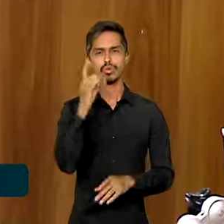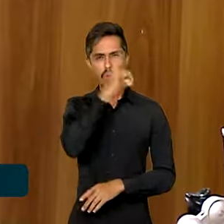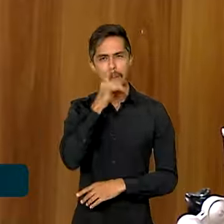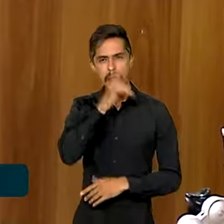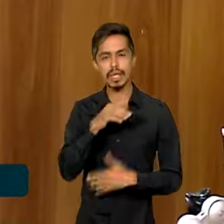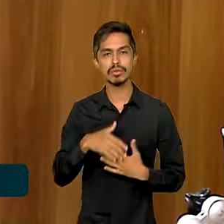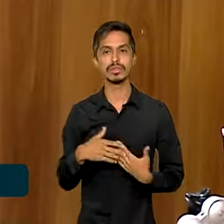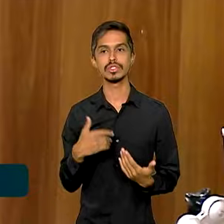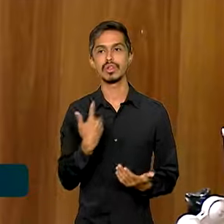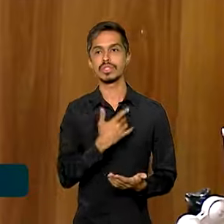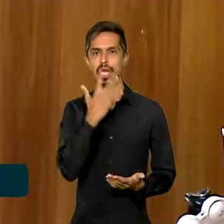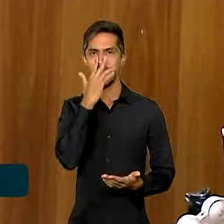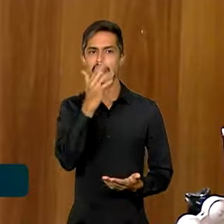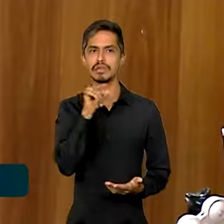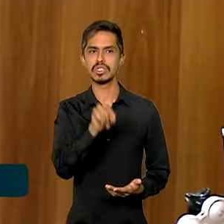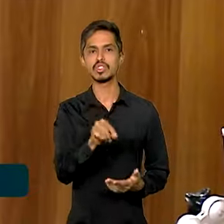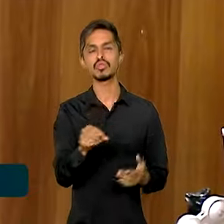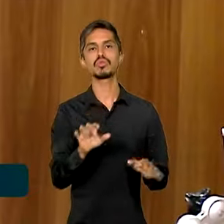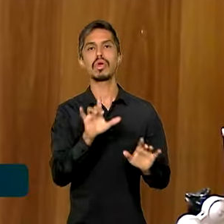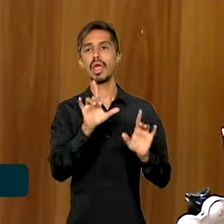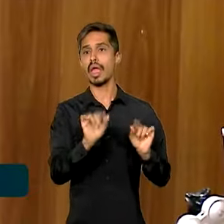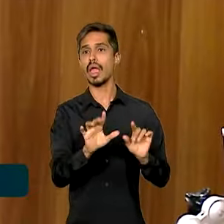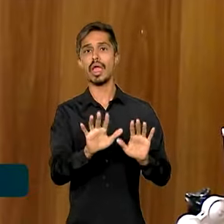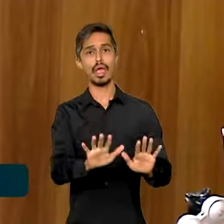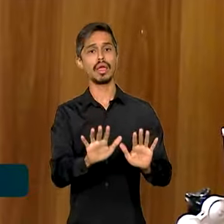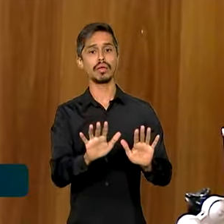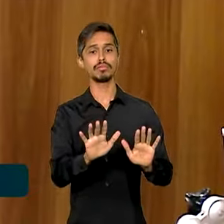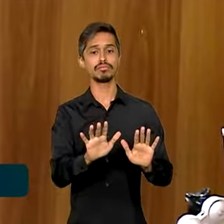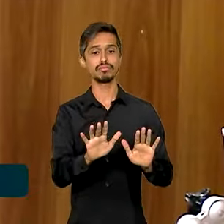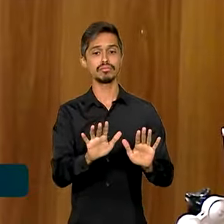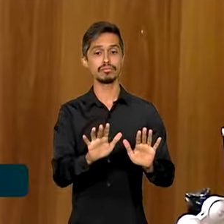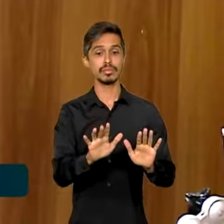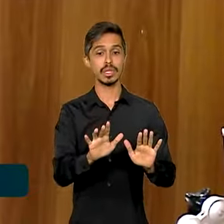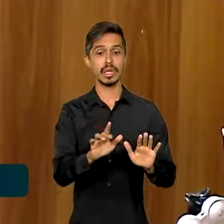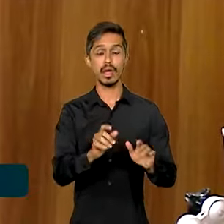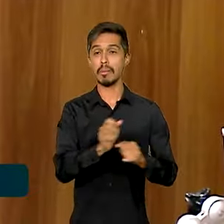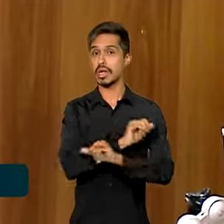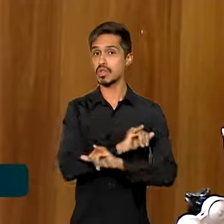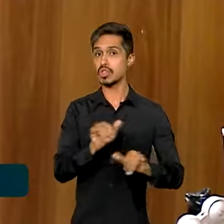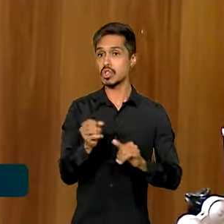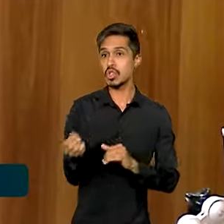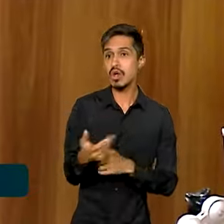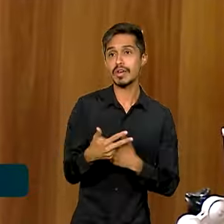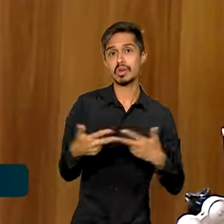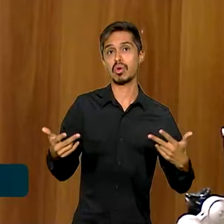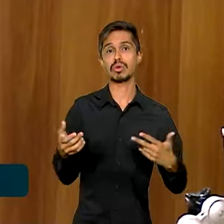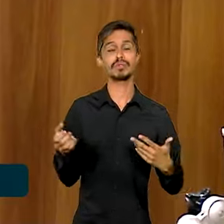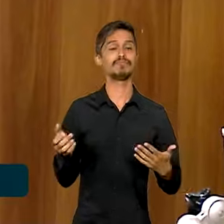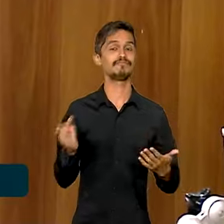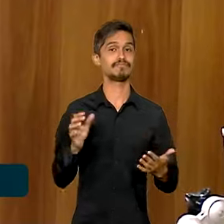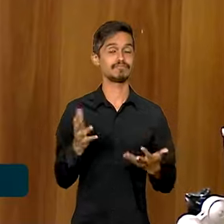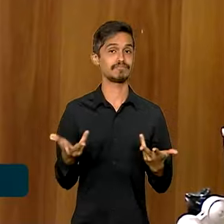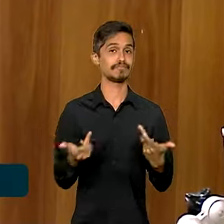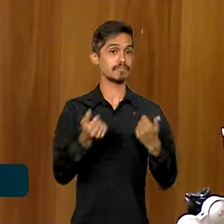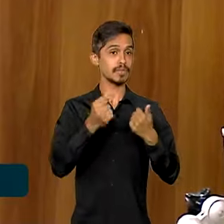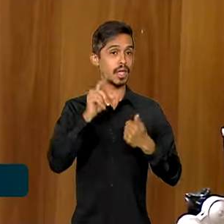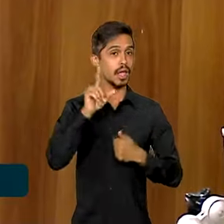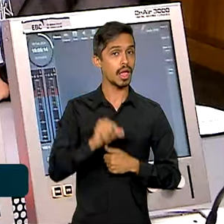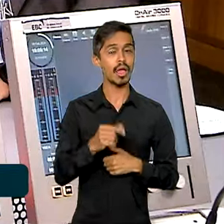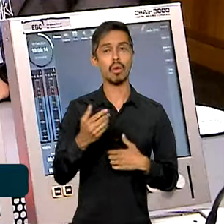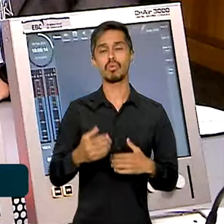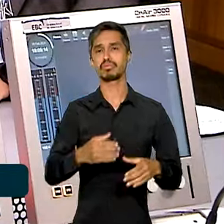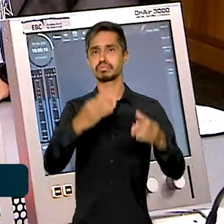considera que isso por si só já é uma grande inovação. Talvez seja um